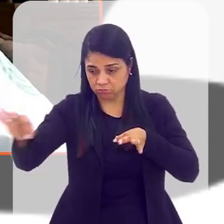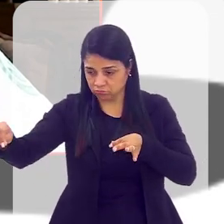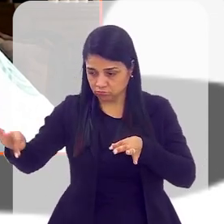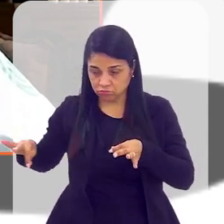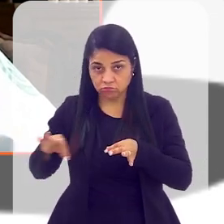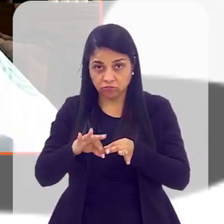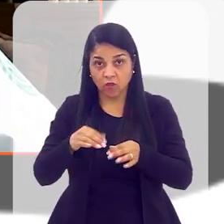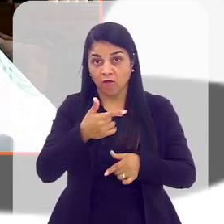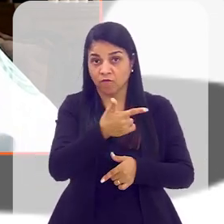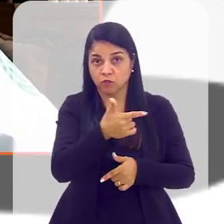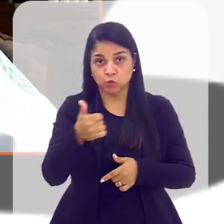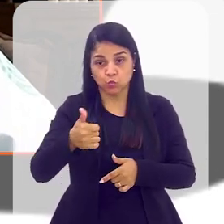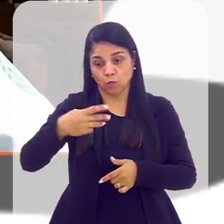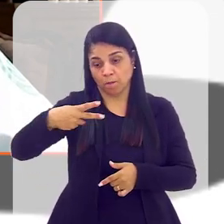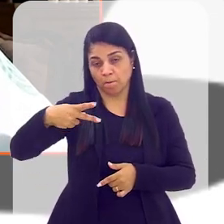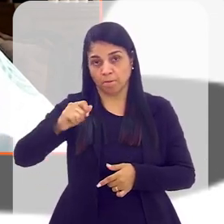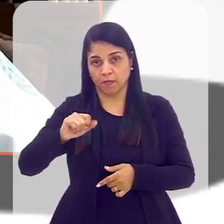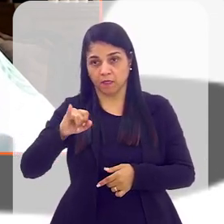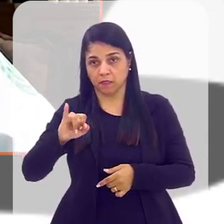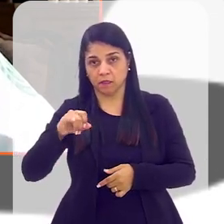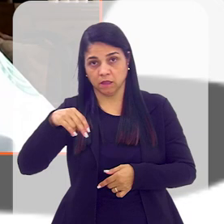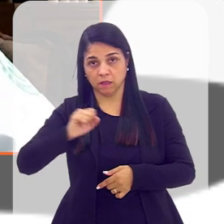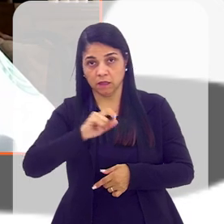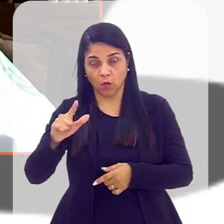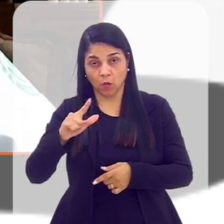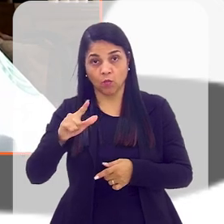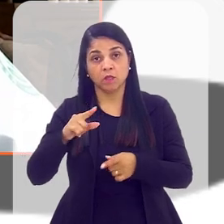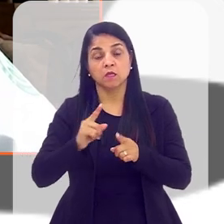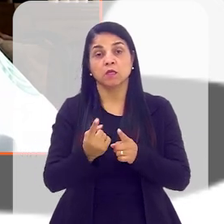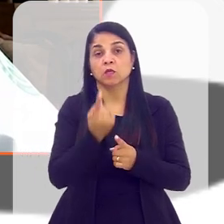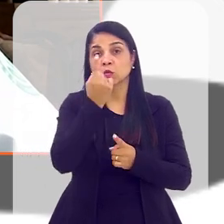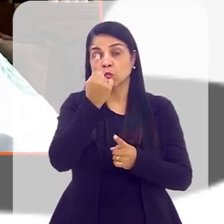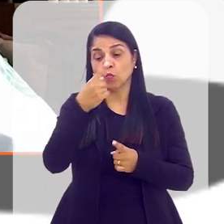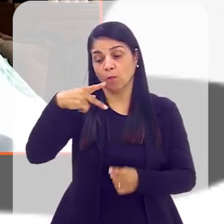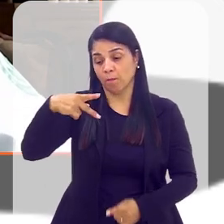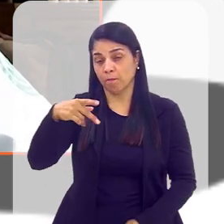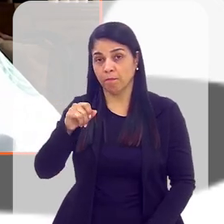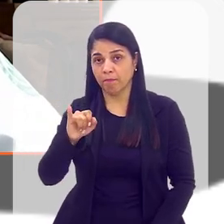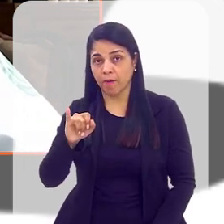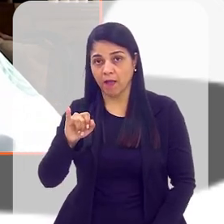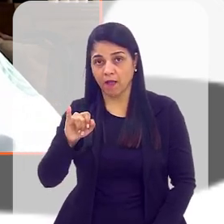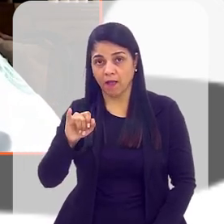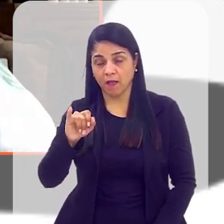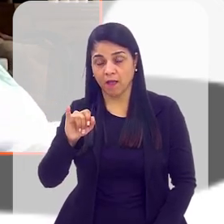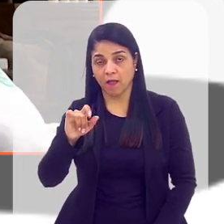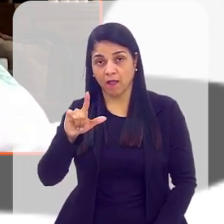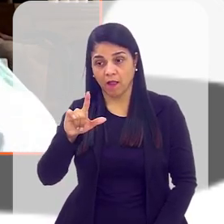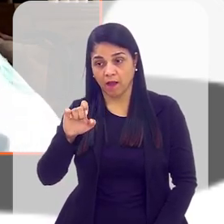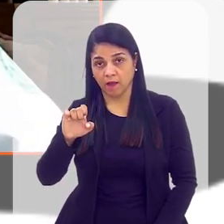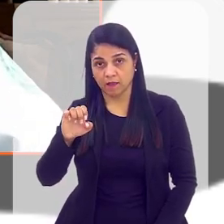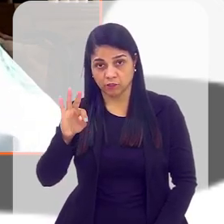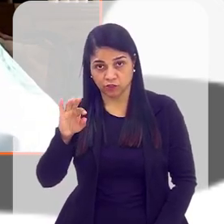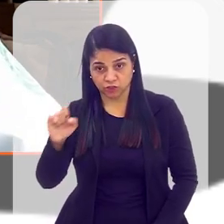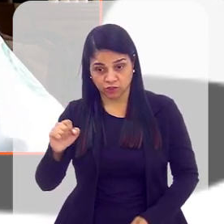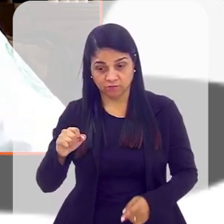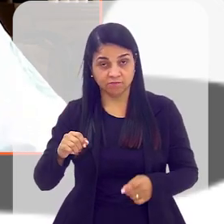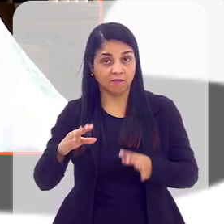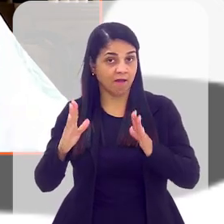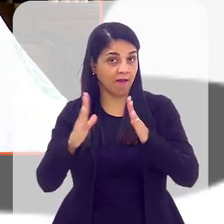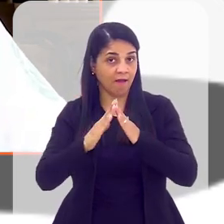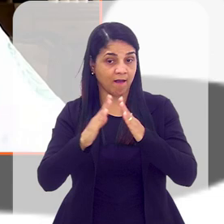com 21 painéis. 21 painéis nossos, colocam num pallet. Então, com um pallet, tem uma casa inteira.